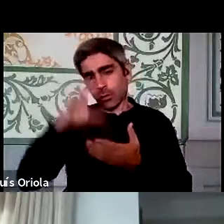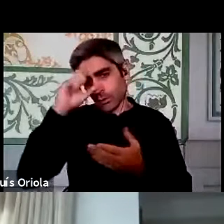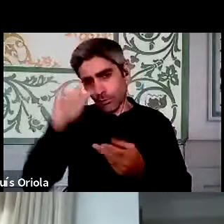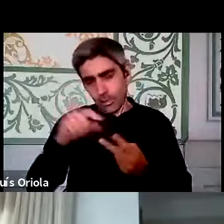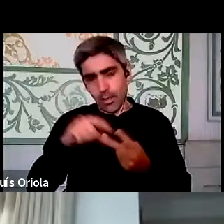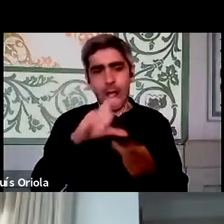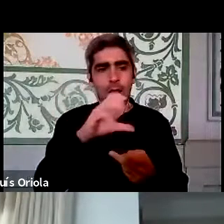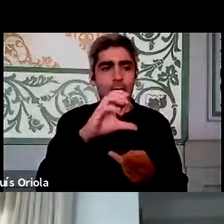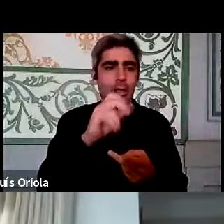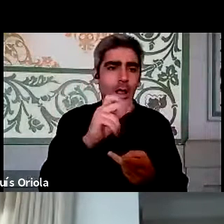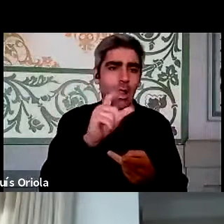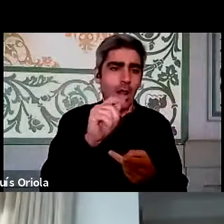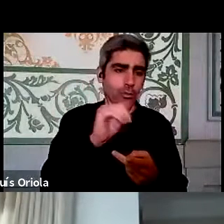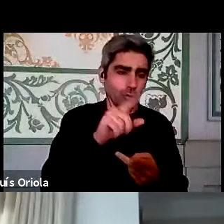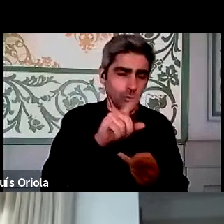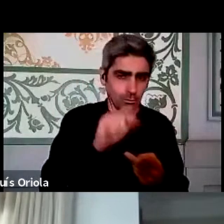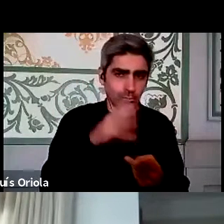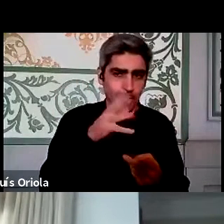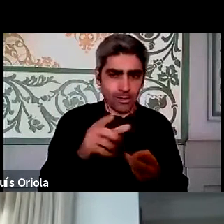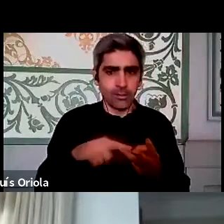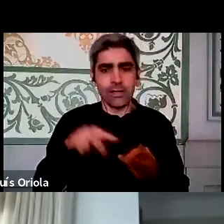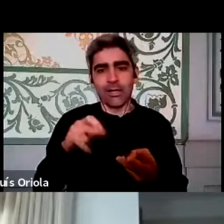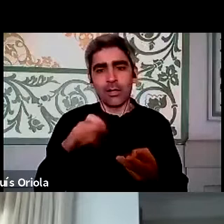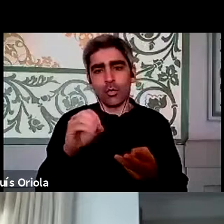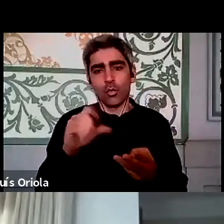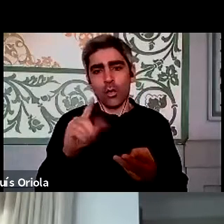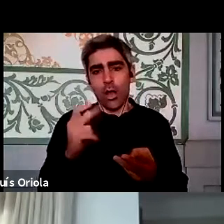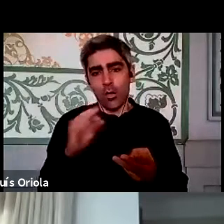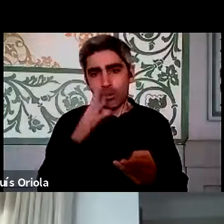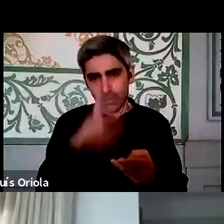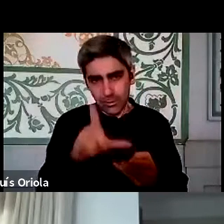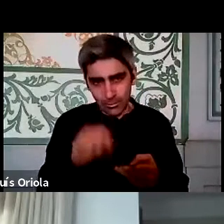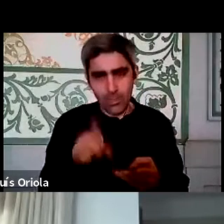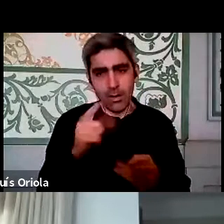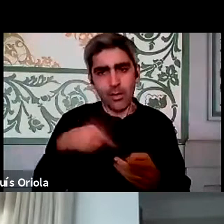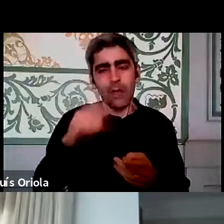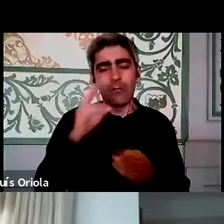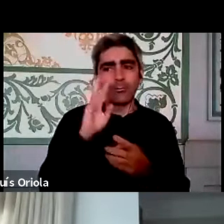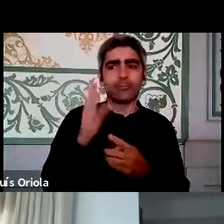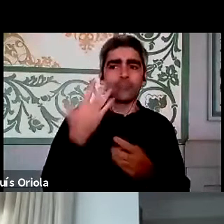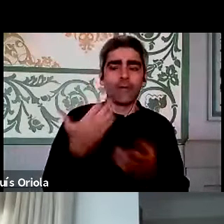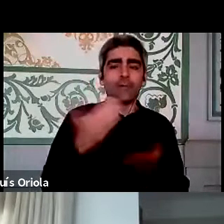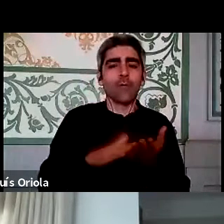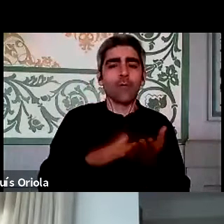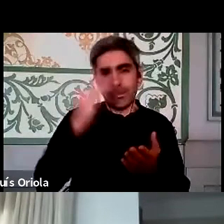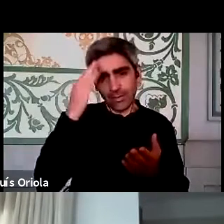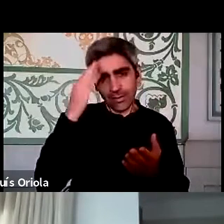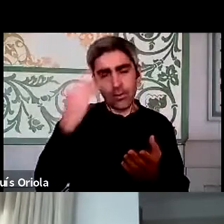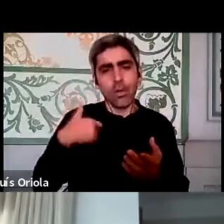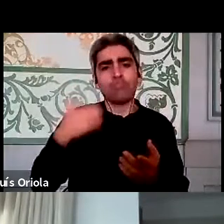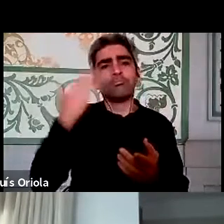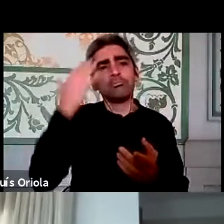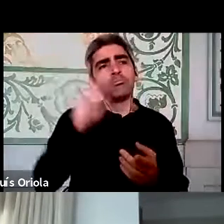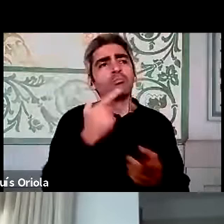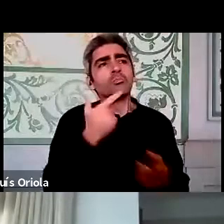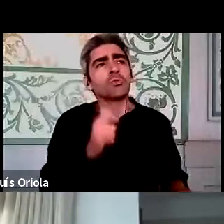Nicolau na nossa introdução, que demonstrou uma capacidade, não é que nós não soubéssemos que era possível, eu achava era que os outros achavam que não